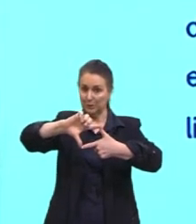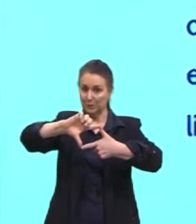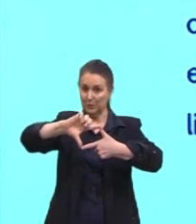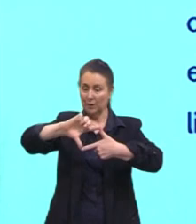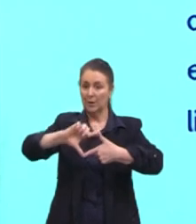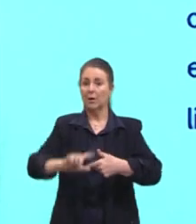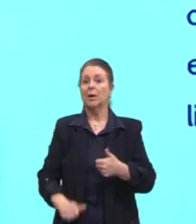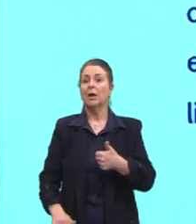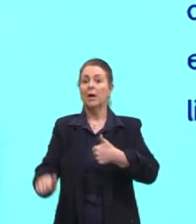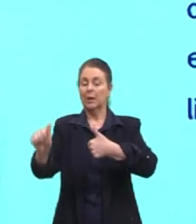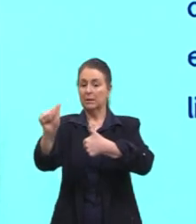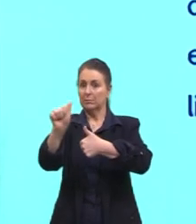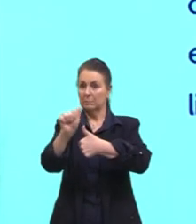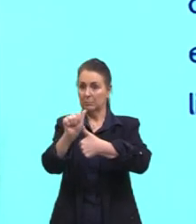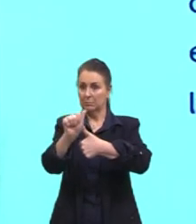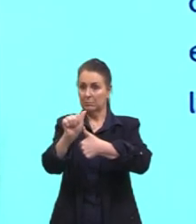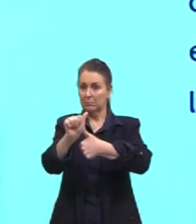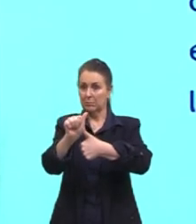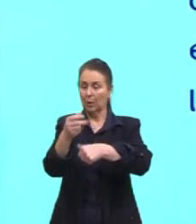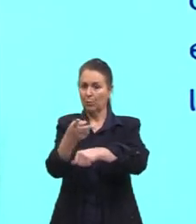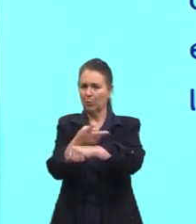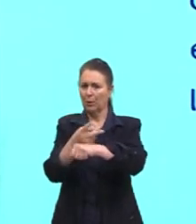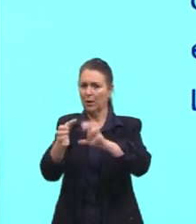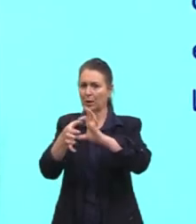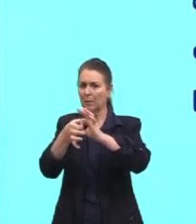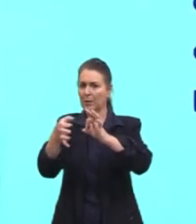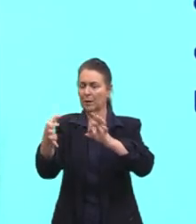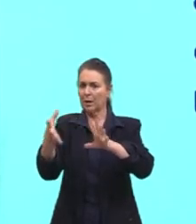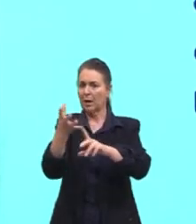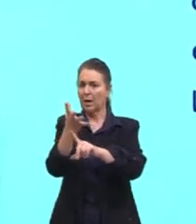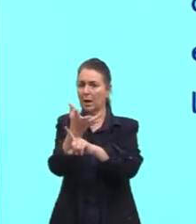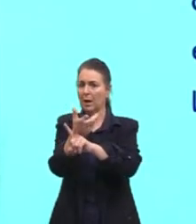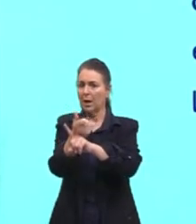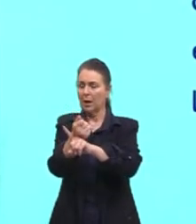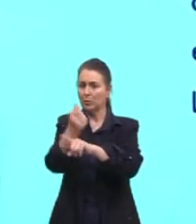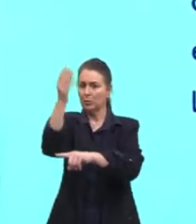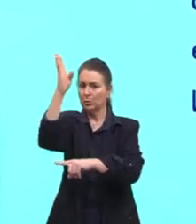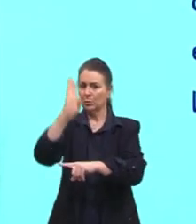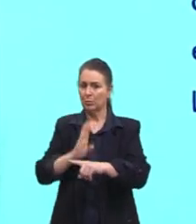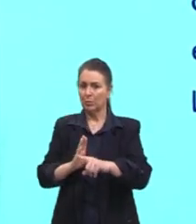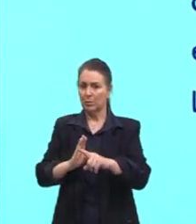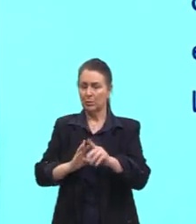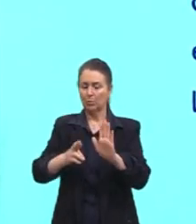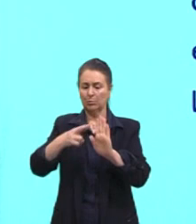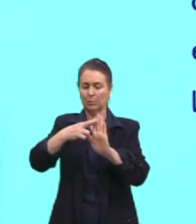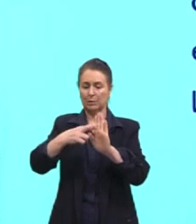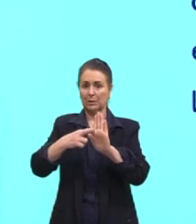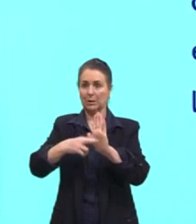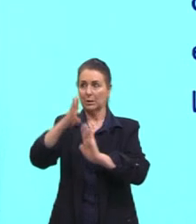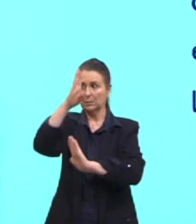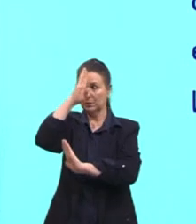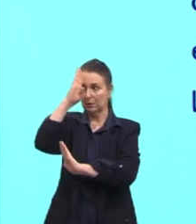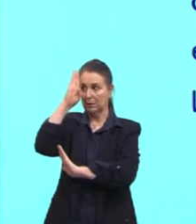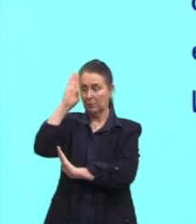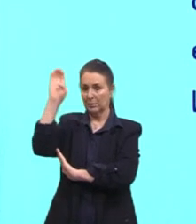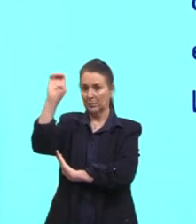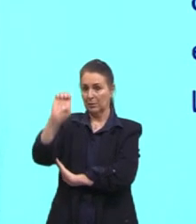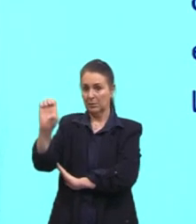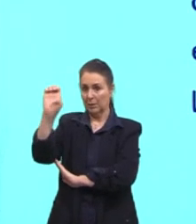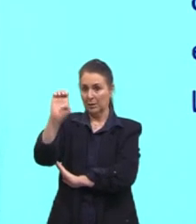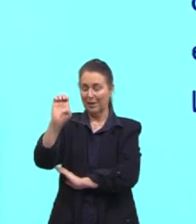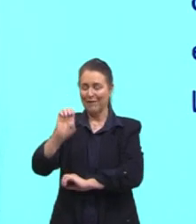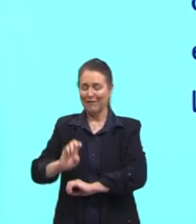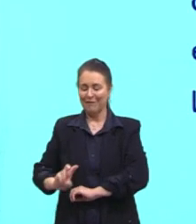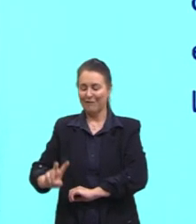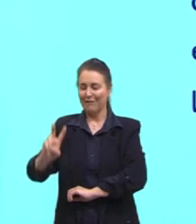Alternativa A. Buscaram libertar a arte brasileira das normas acadêmicas europeias valorizando as cores,